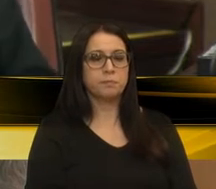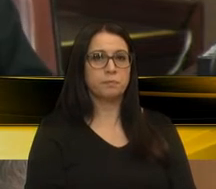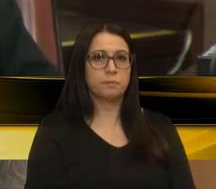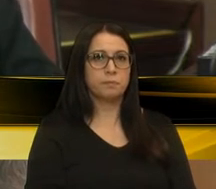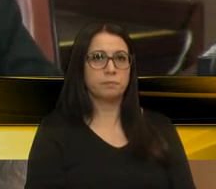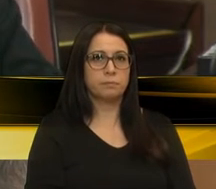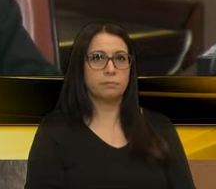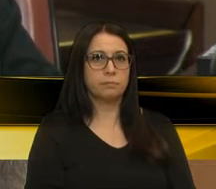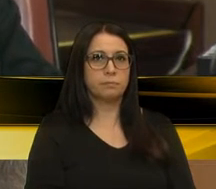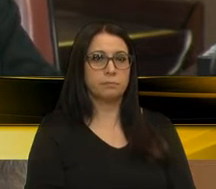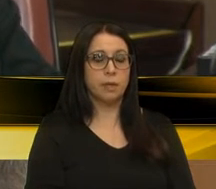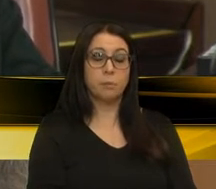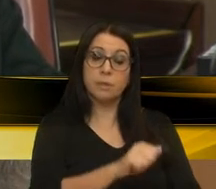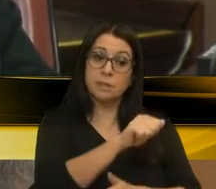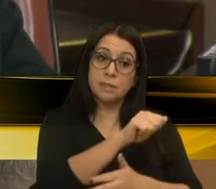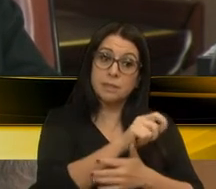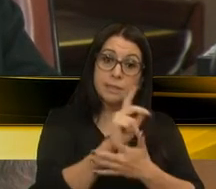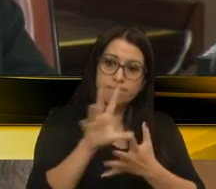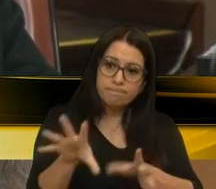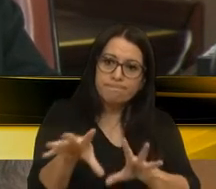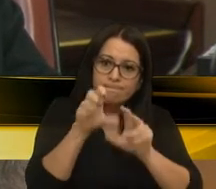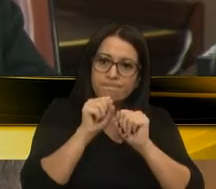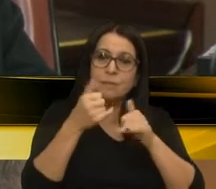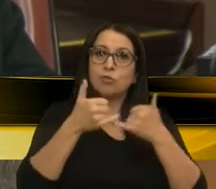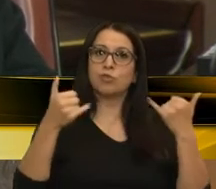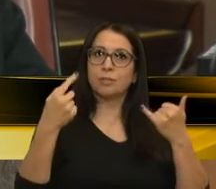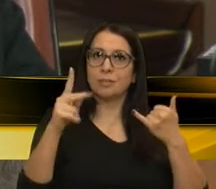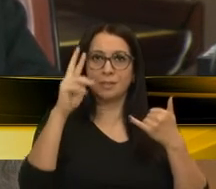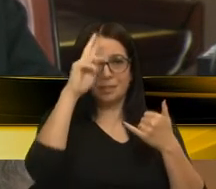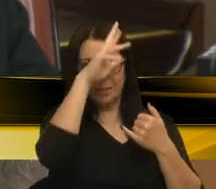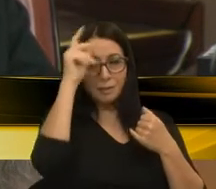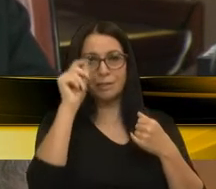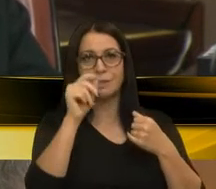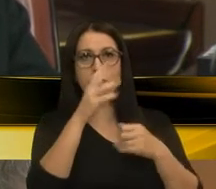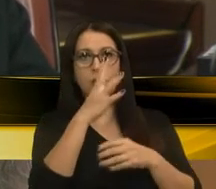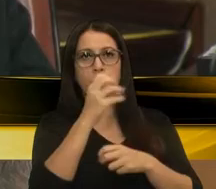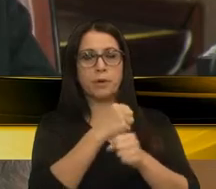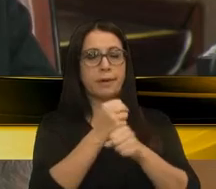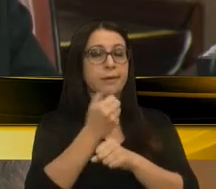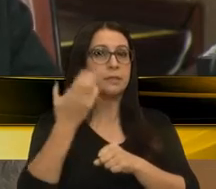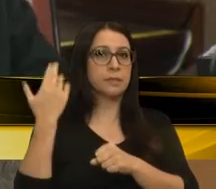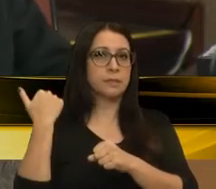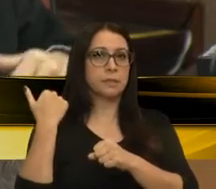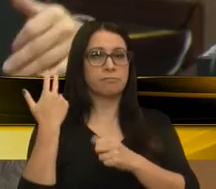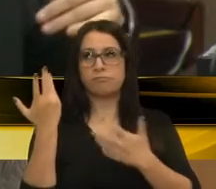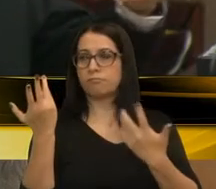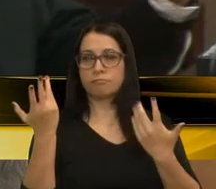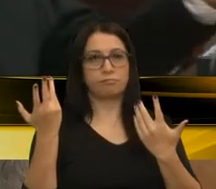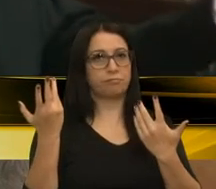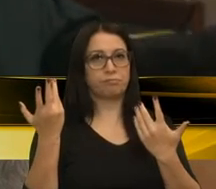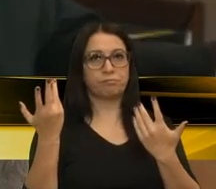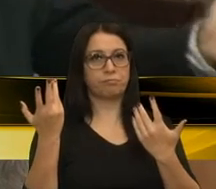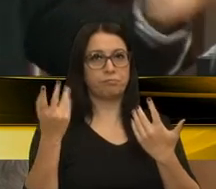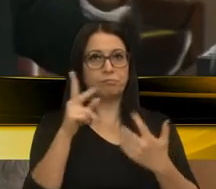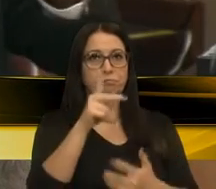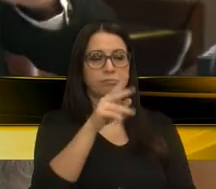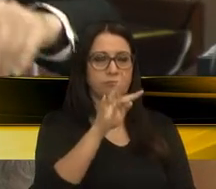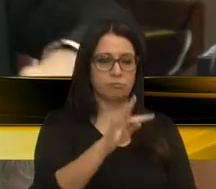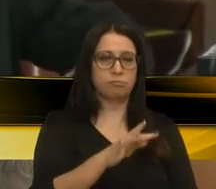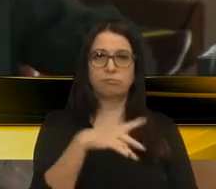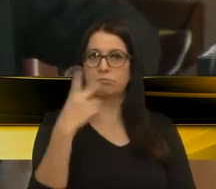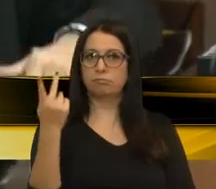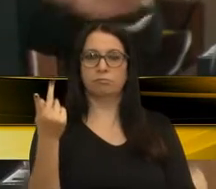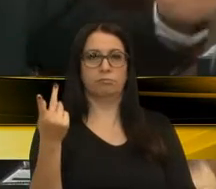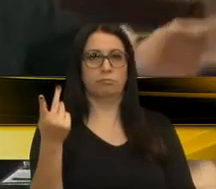Mas eles canalizavam a energia deles, vereador Périco, esses prefeitos, de 40 anos atrás, seja PT, seja